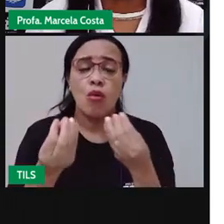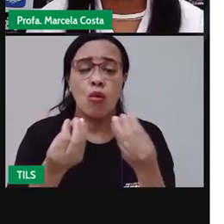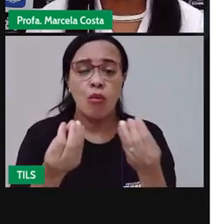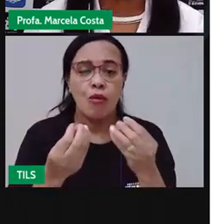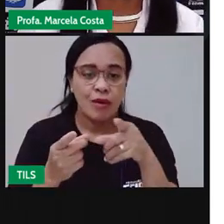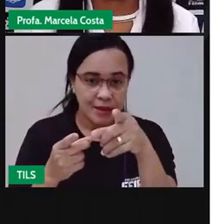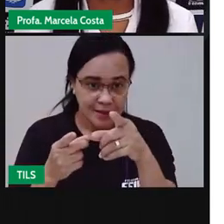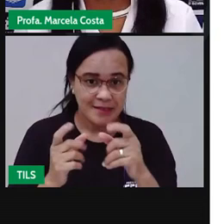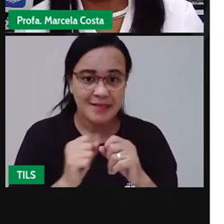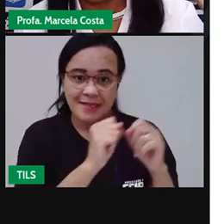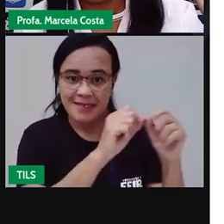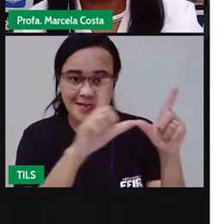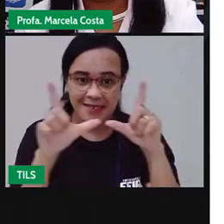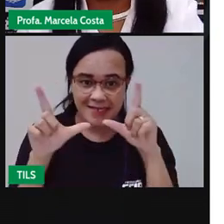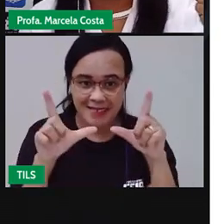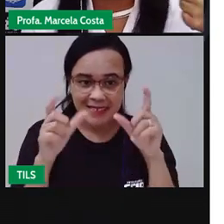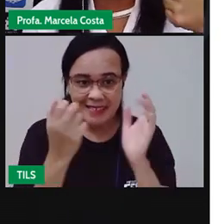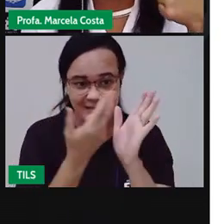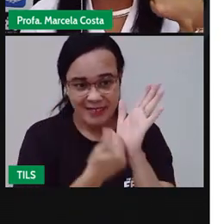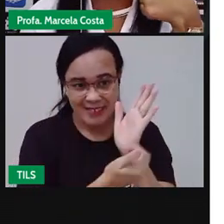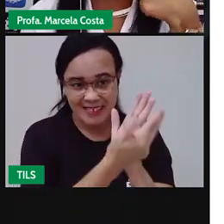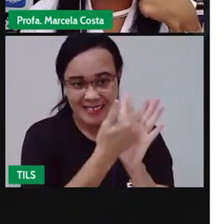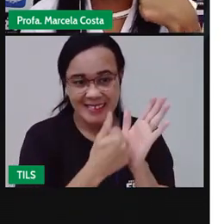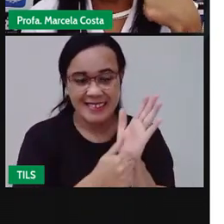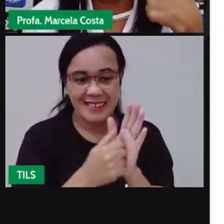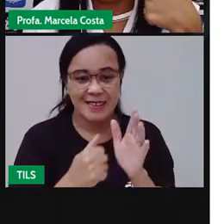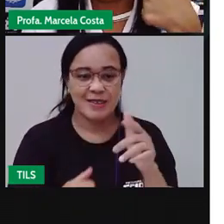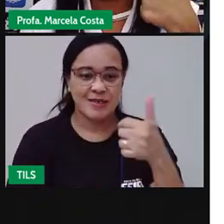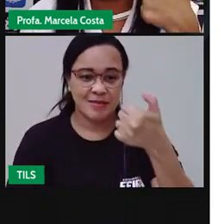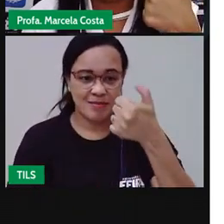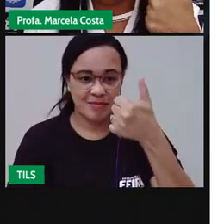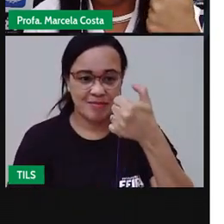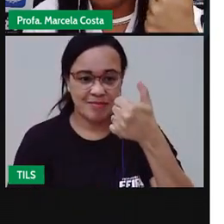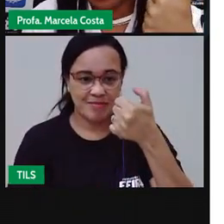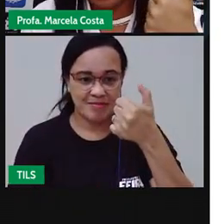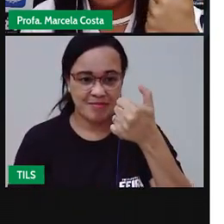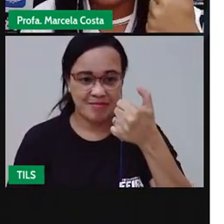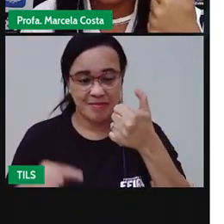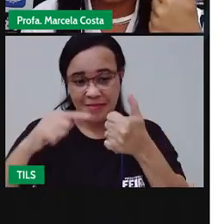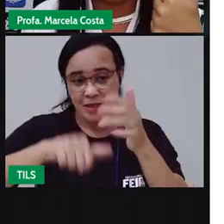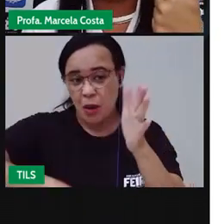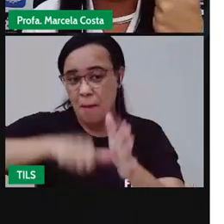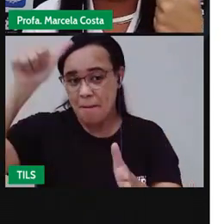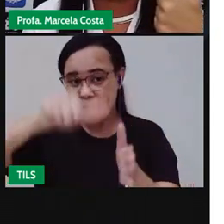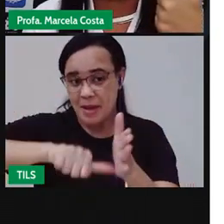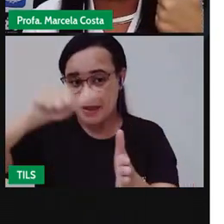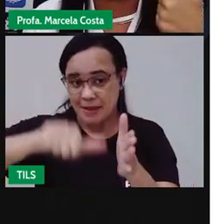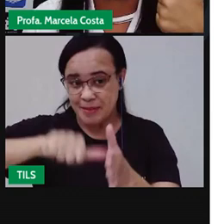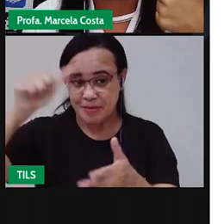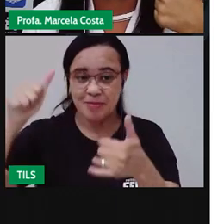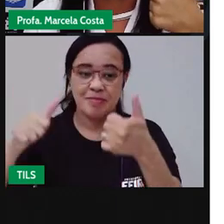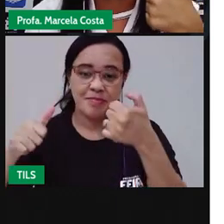Vamos lá. O primeiro deles é o polegar.